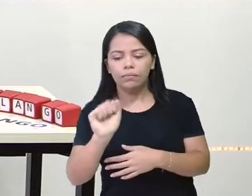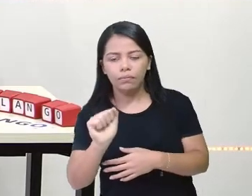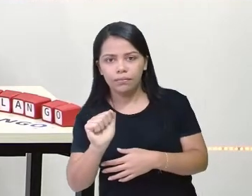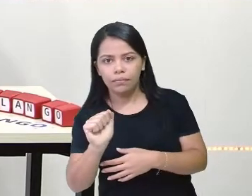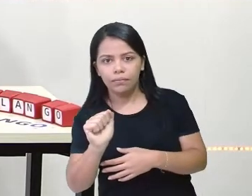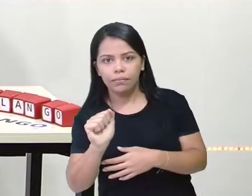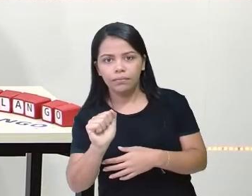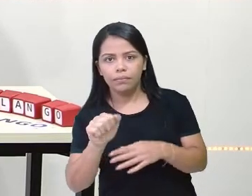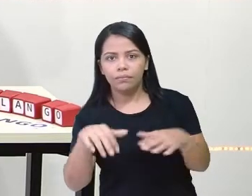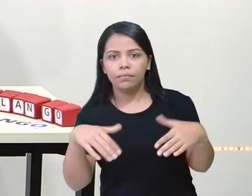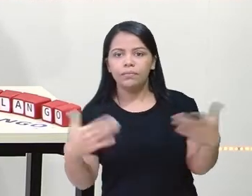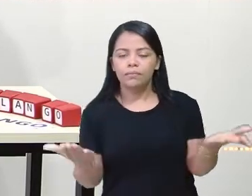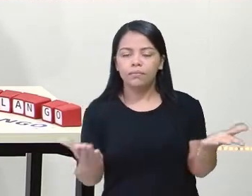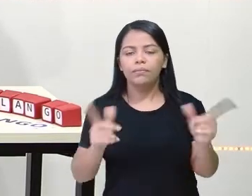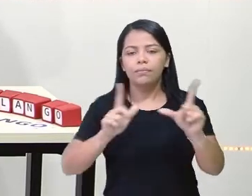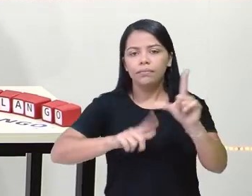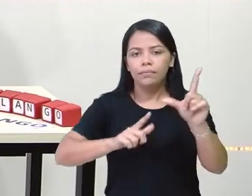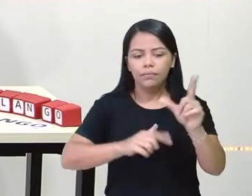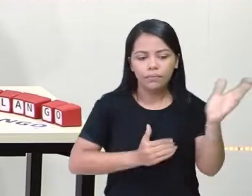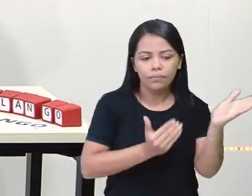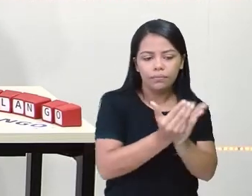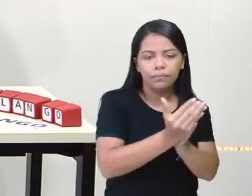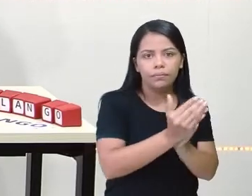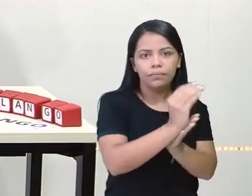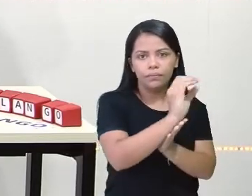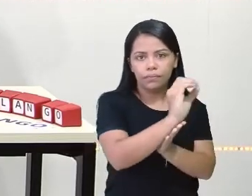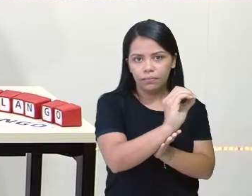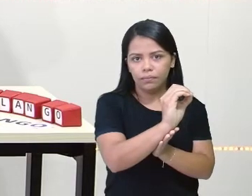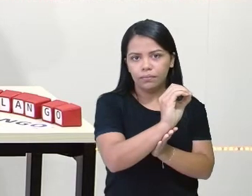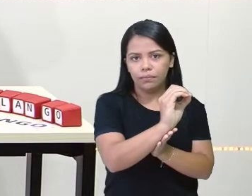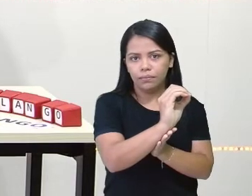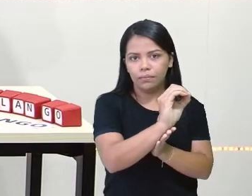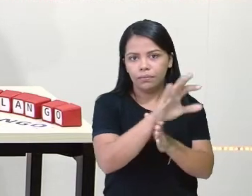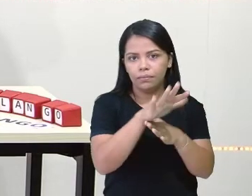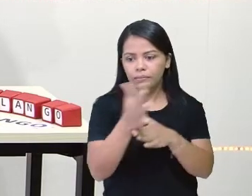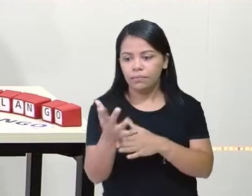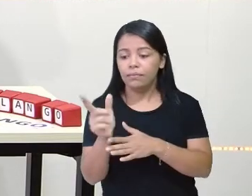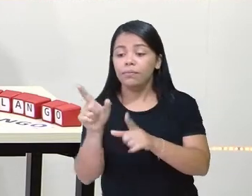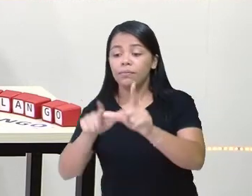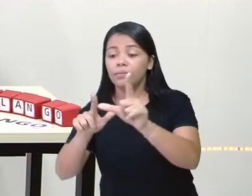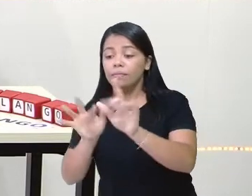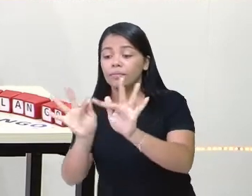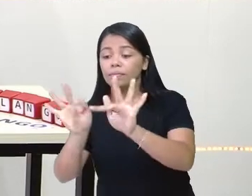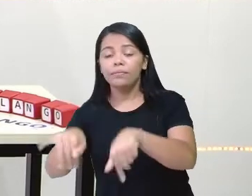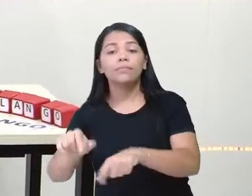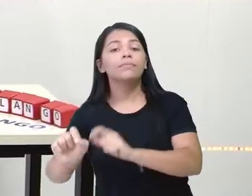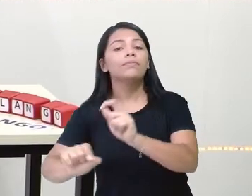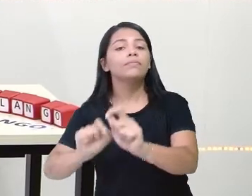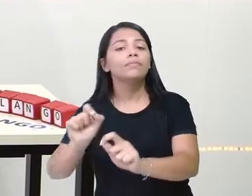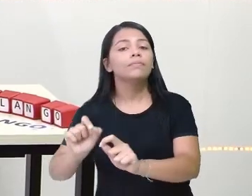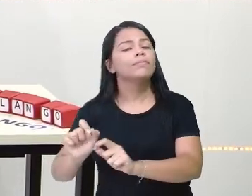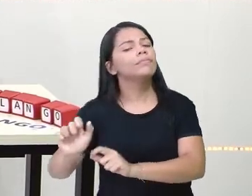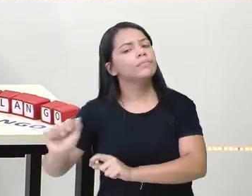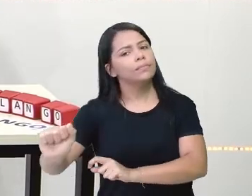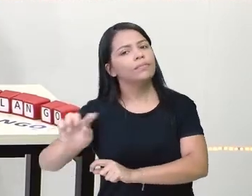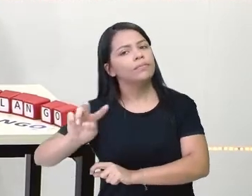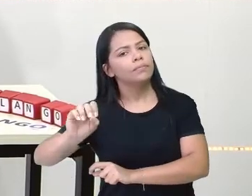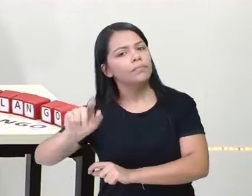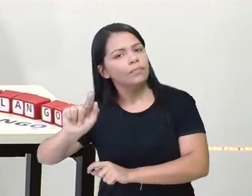E a letra inicial é o O, que é vogal. E a letra final, o A, que também é uma vogal. Não é isso?